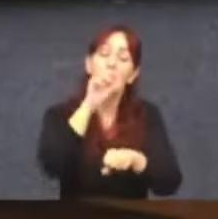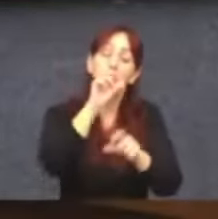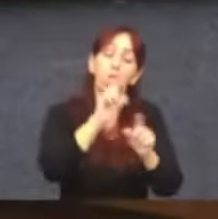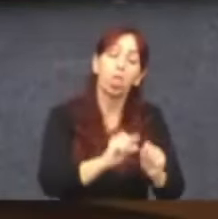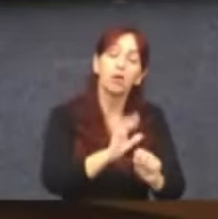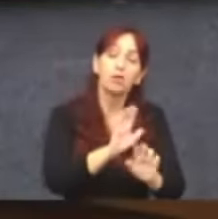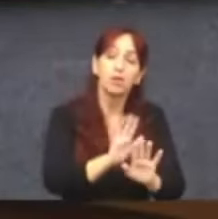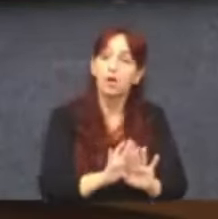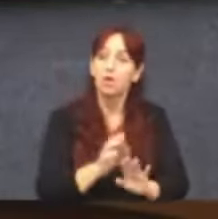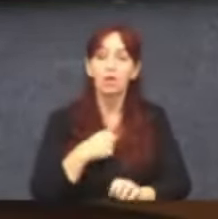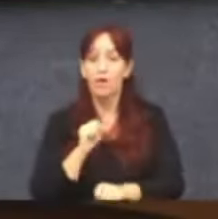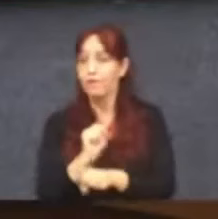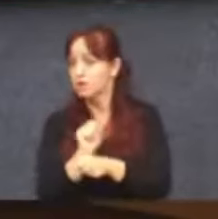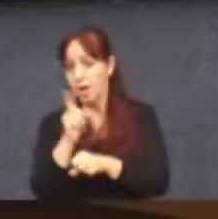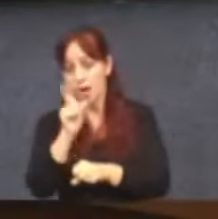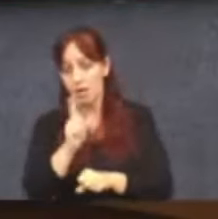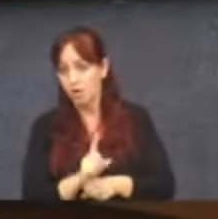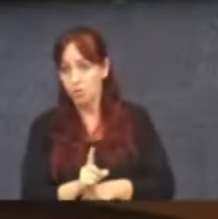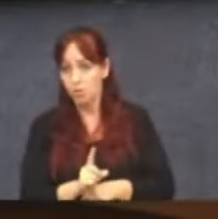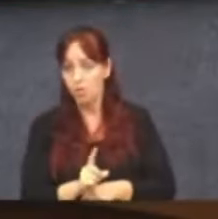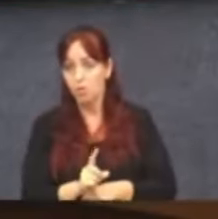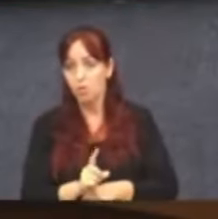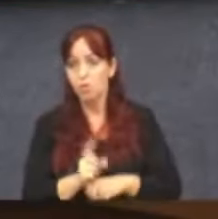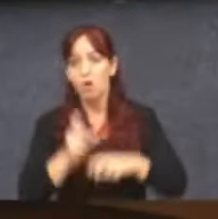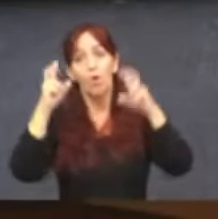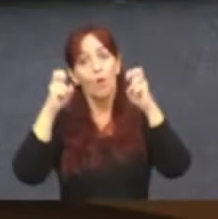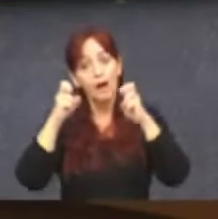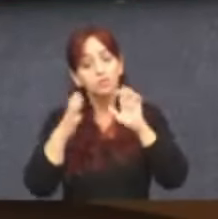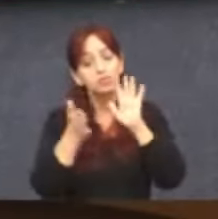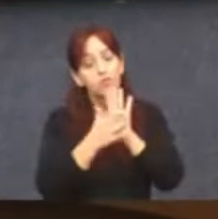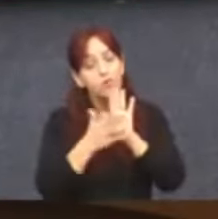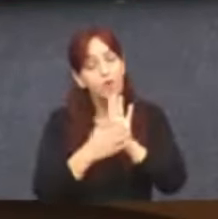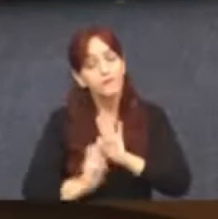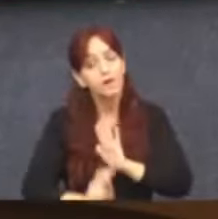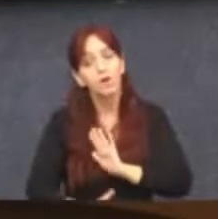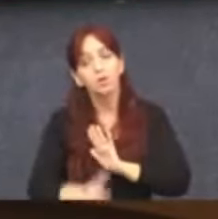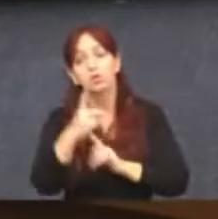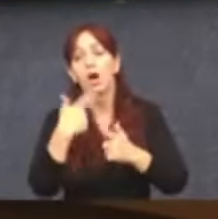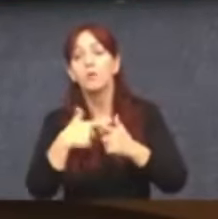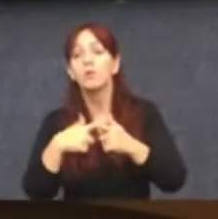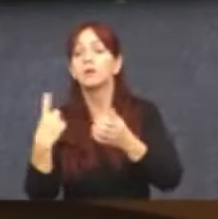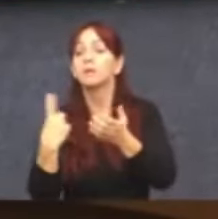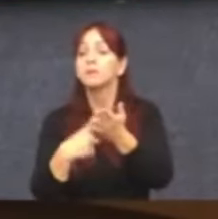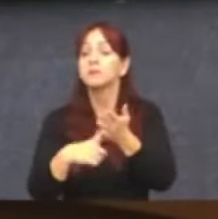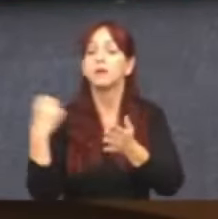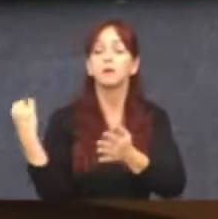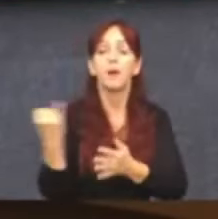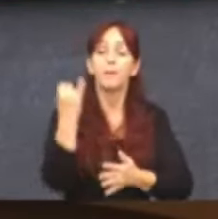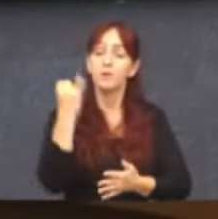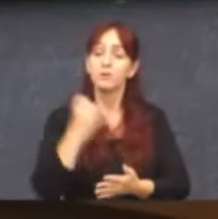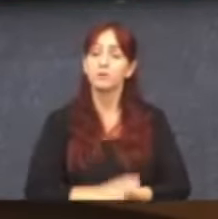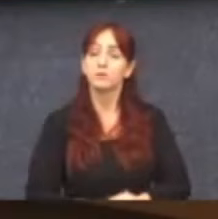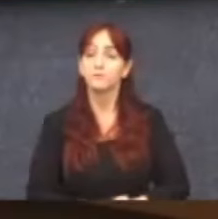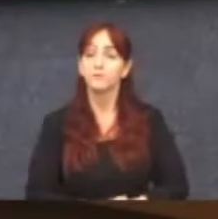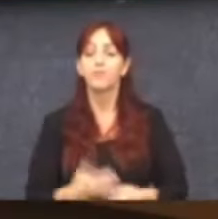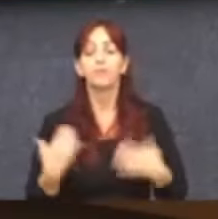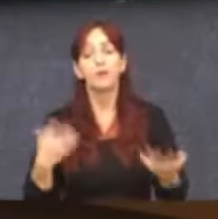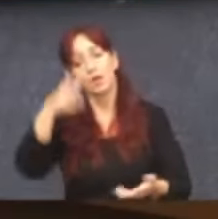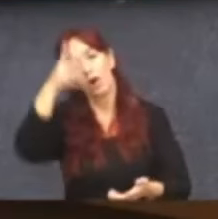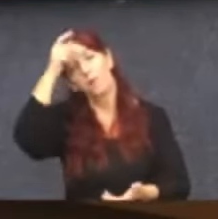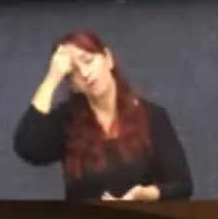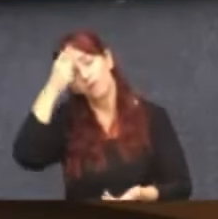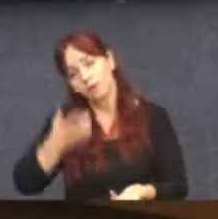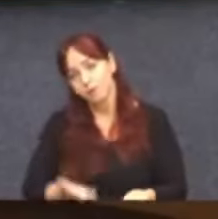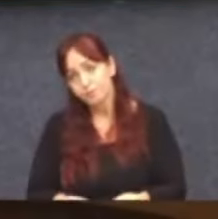o assunto não vai sair de pauta, porque ele é importante para a cidade. Então, prefeito